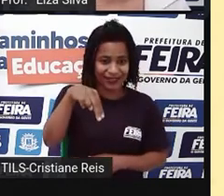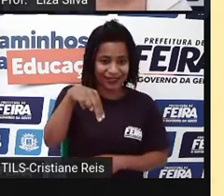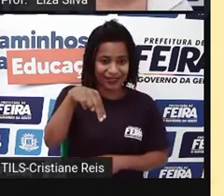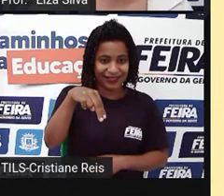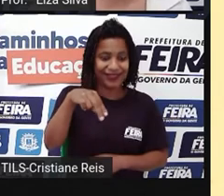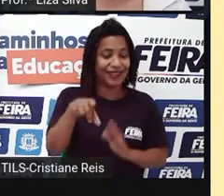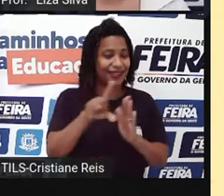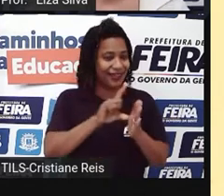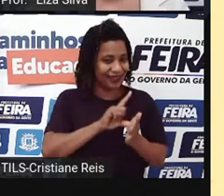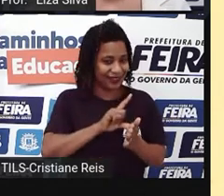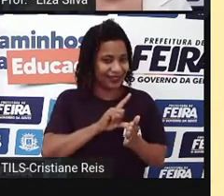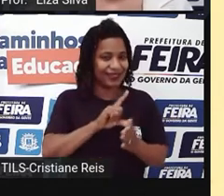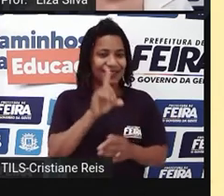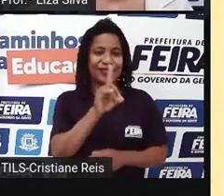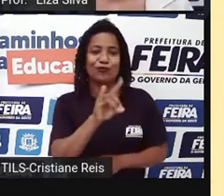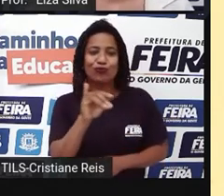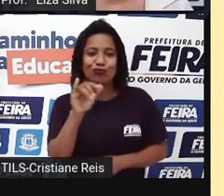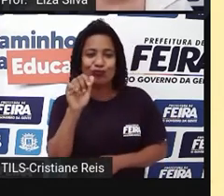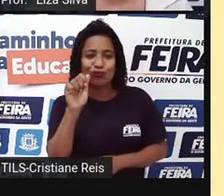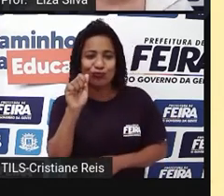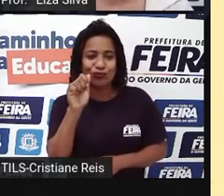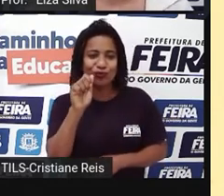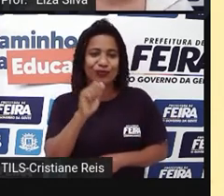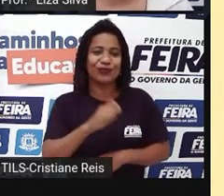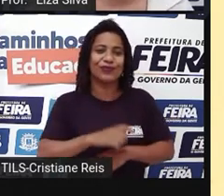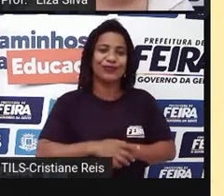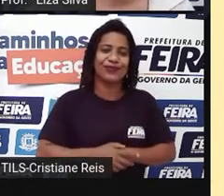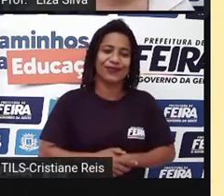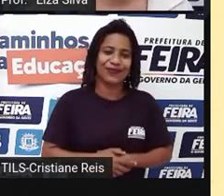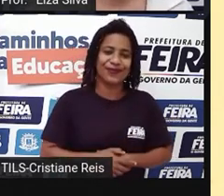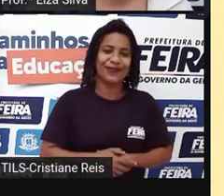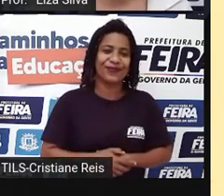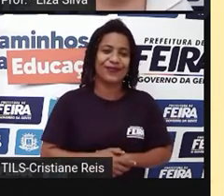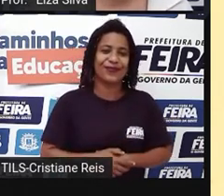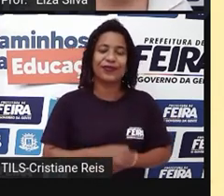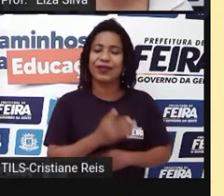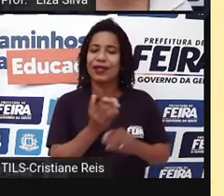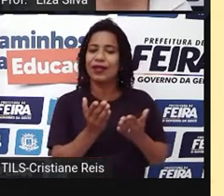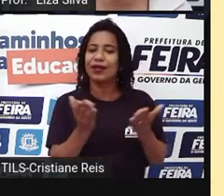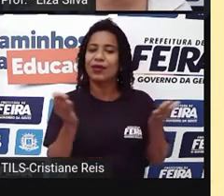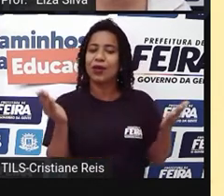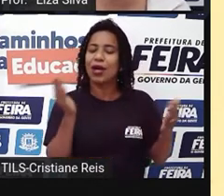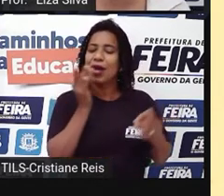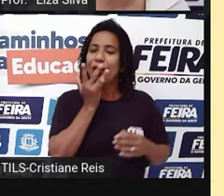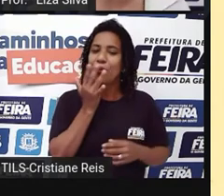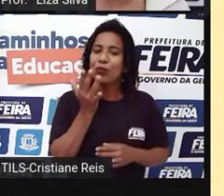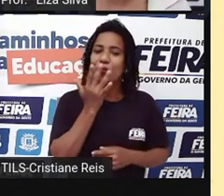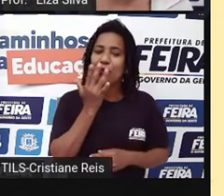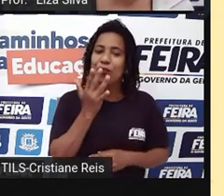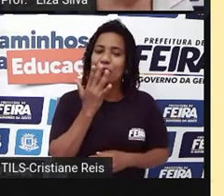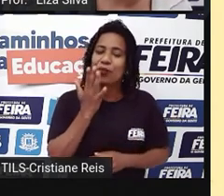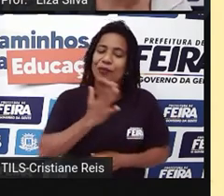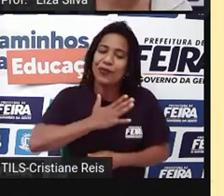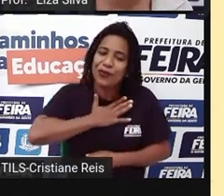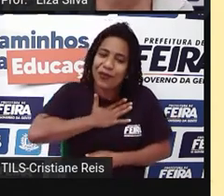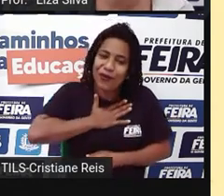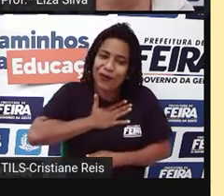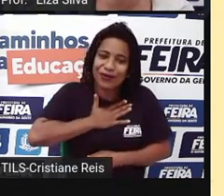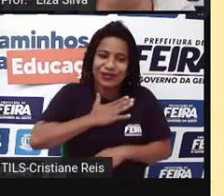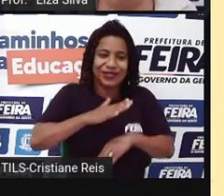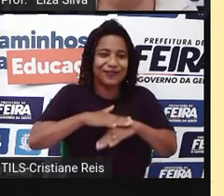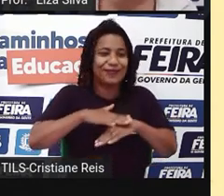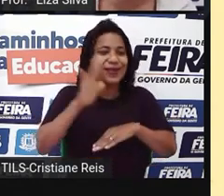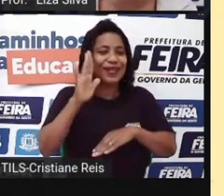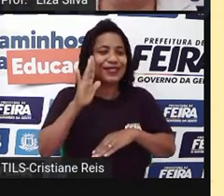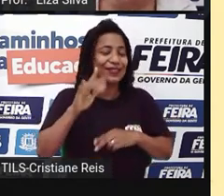Next one. Which color do you like better? Então, qual é a cor que você mais gosta? Eu tenho duas cores preferidas.